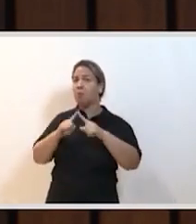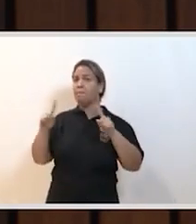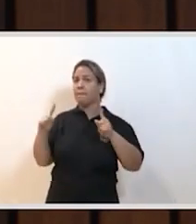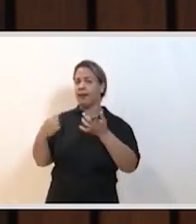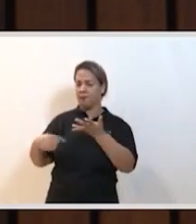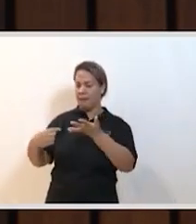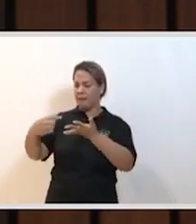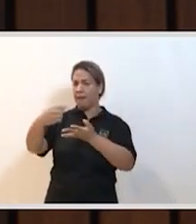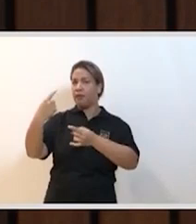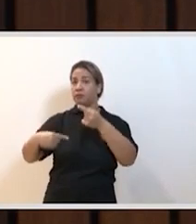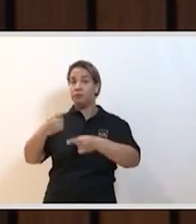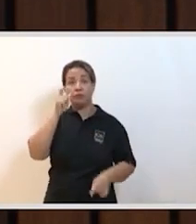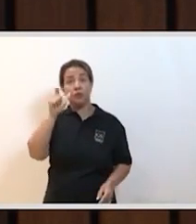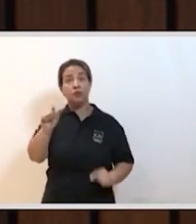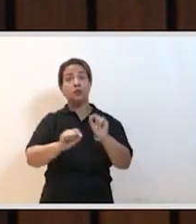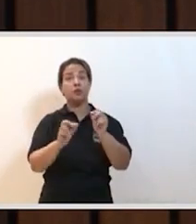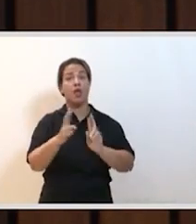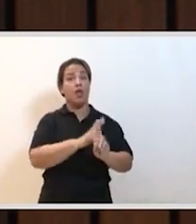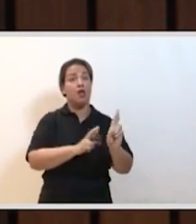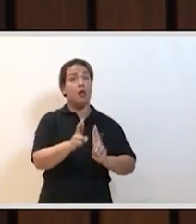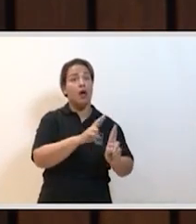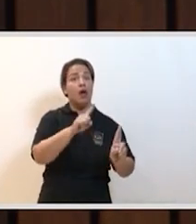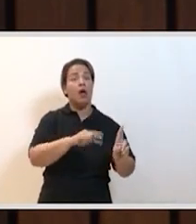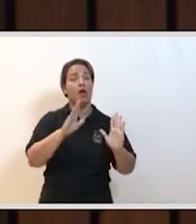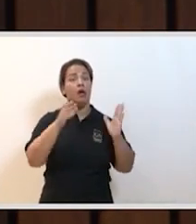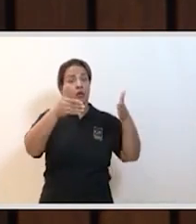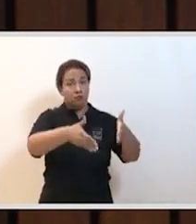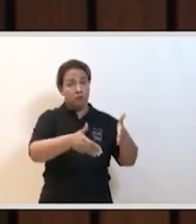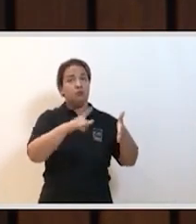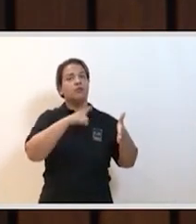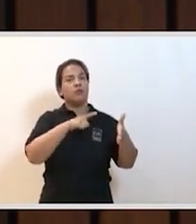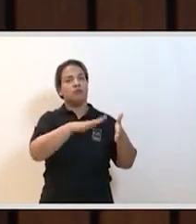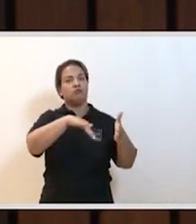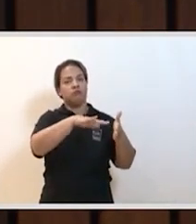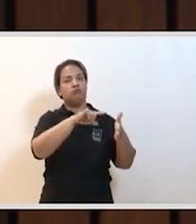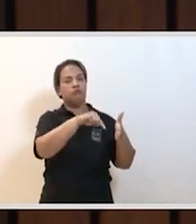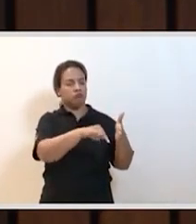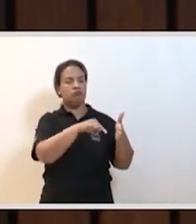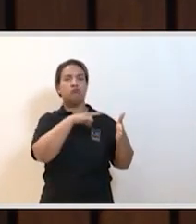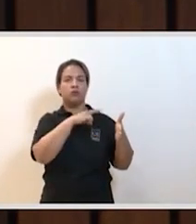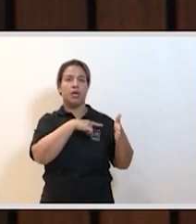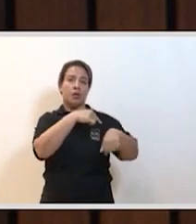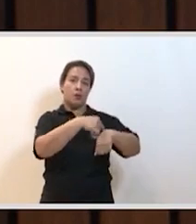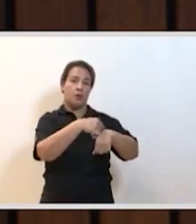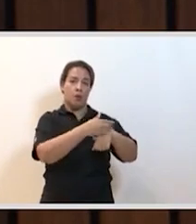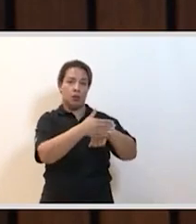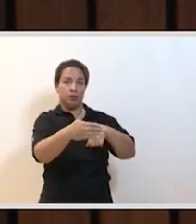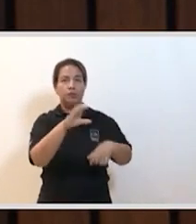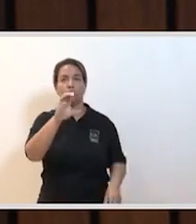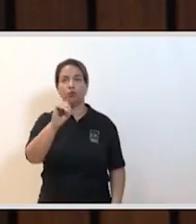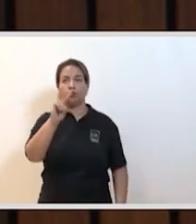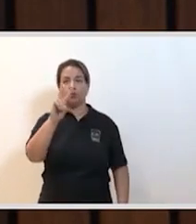vários pontos de interesse relacionados especificamente aqui à nossa situação do Covid